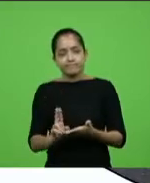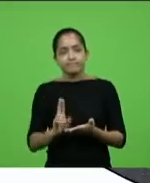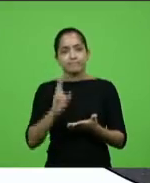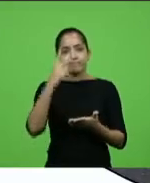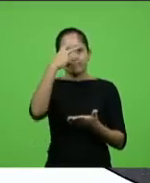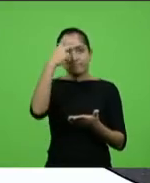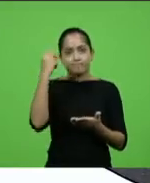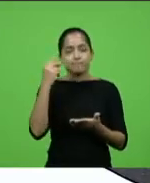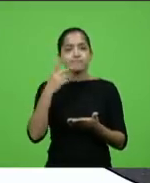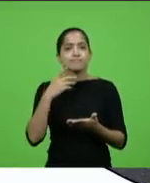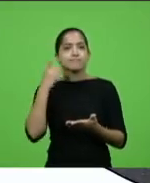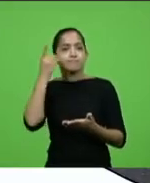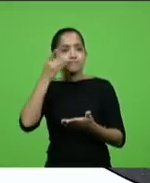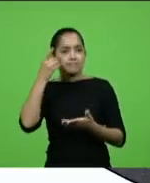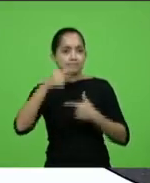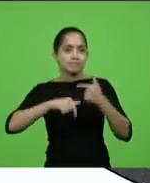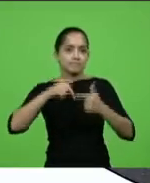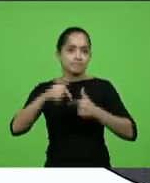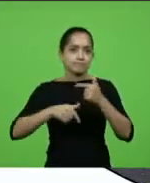ao Marcondes Marquete.